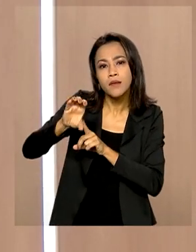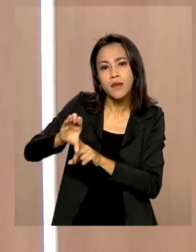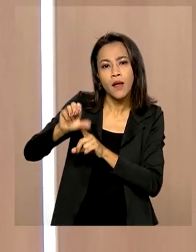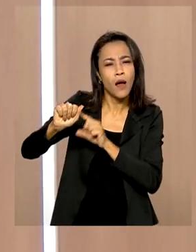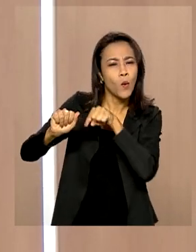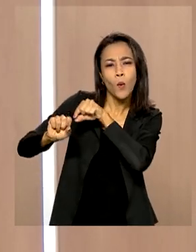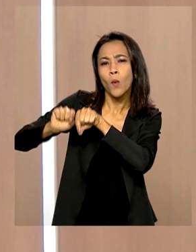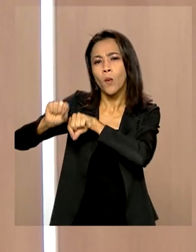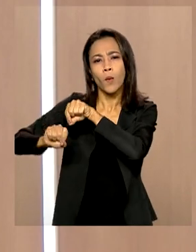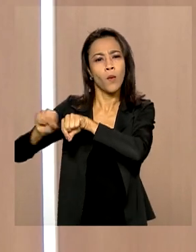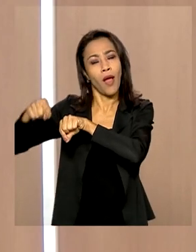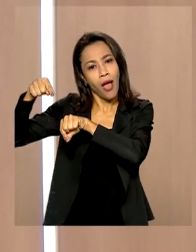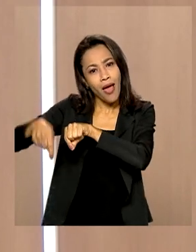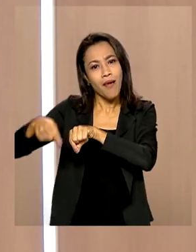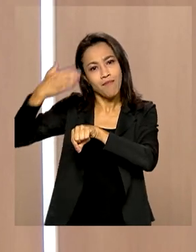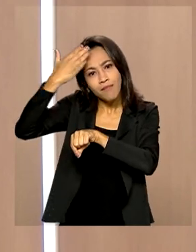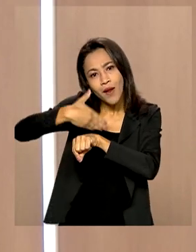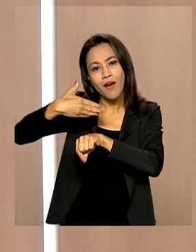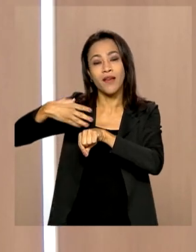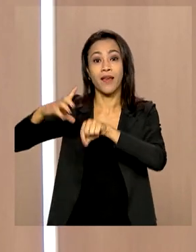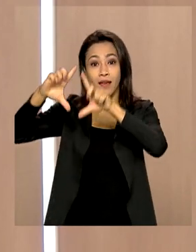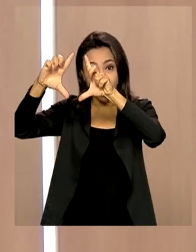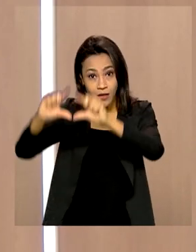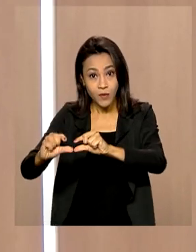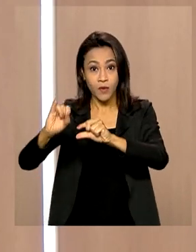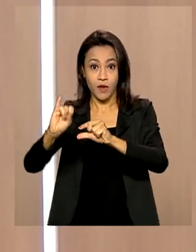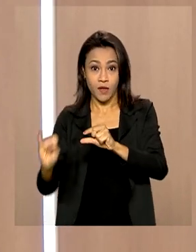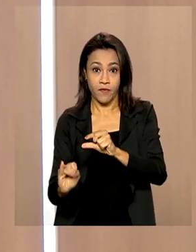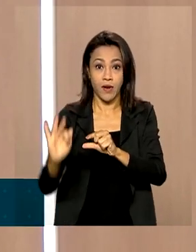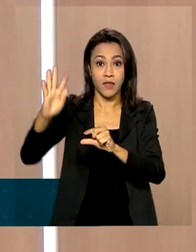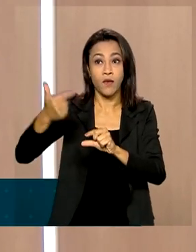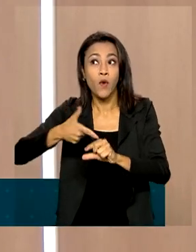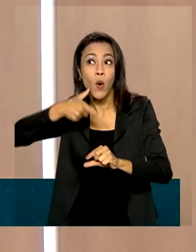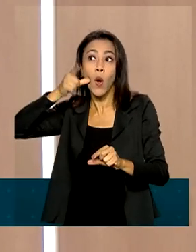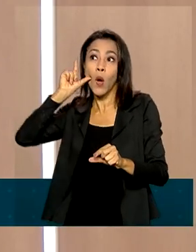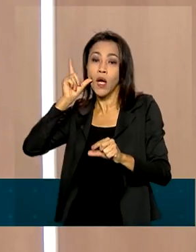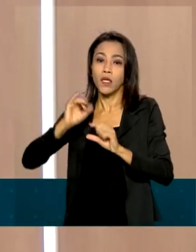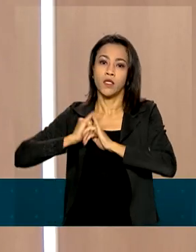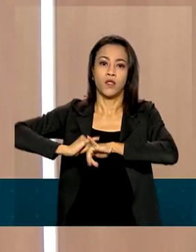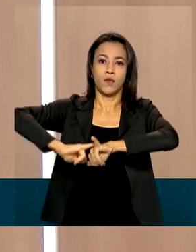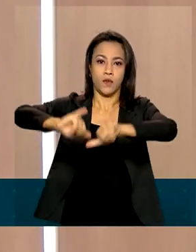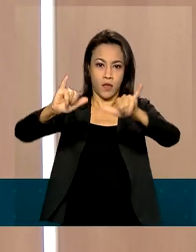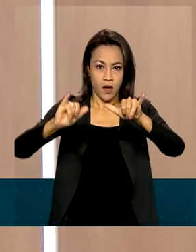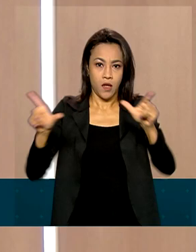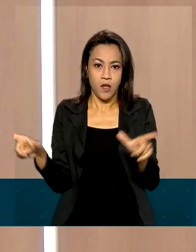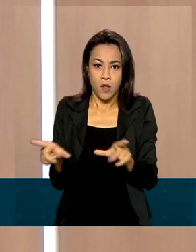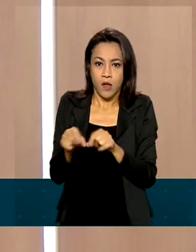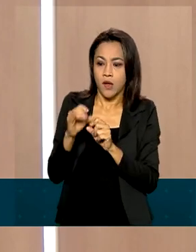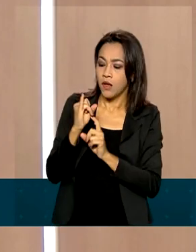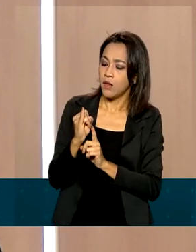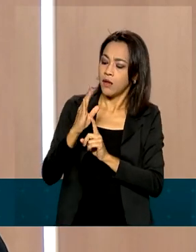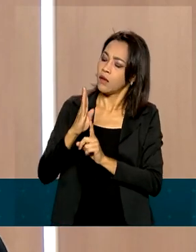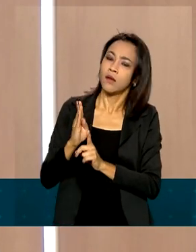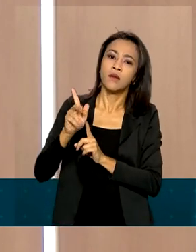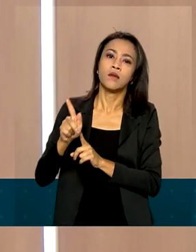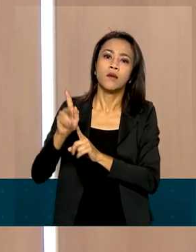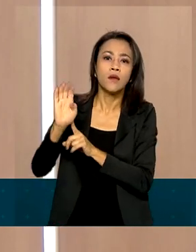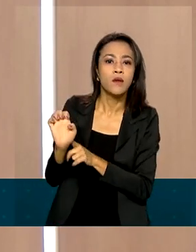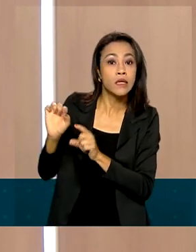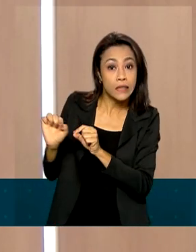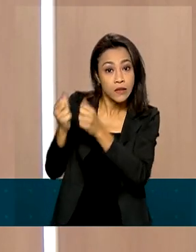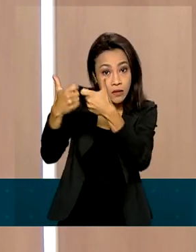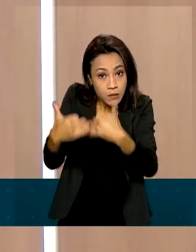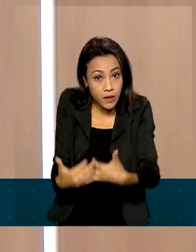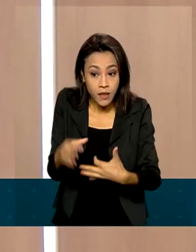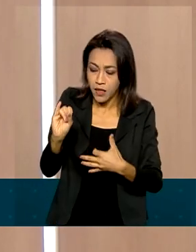o fenômeno da deflação. O IPCA 15 foi publicado ontem pelo IBGE, foi divulgado ontem, e ele demonstra, então, que esse fenômeno da